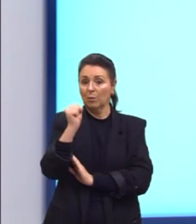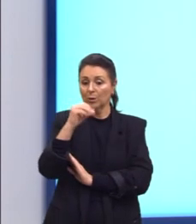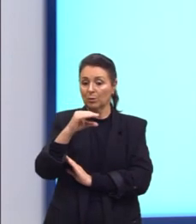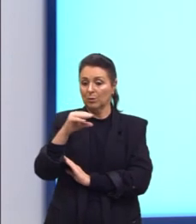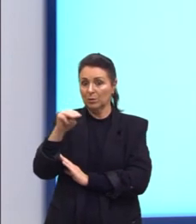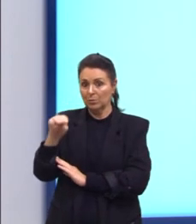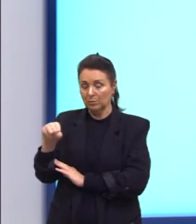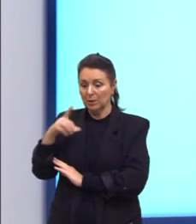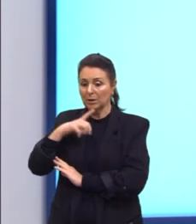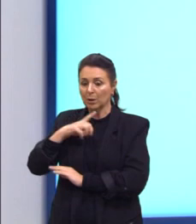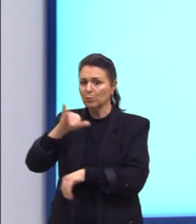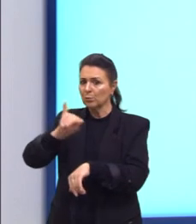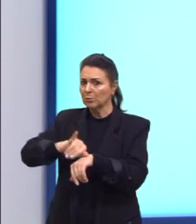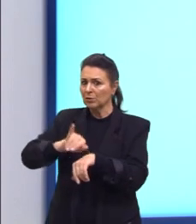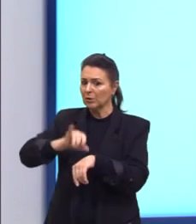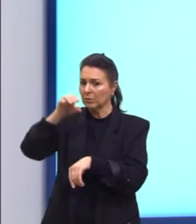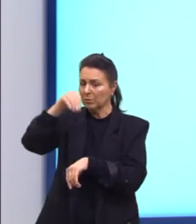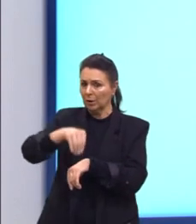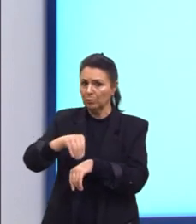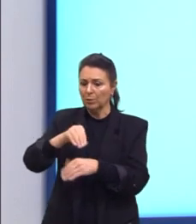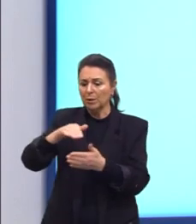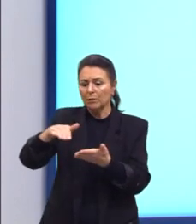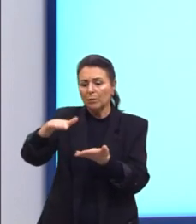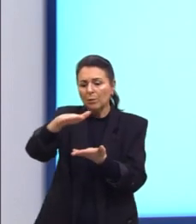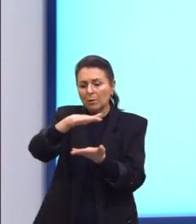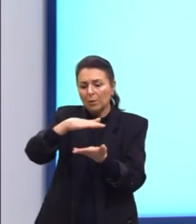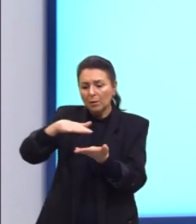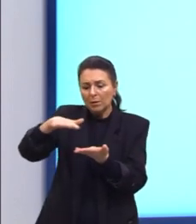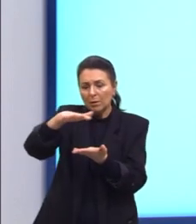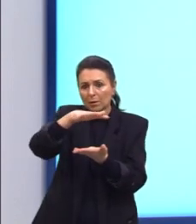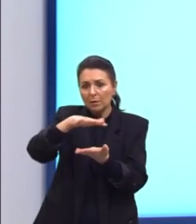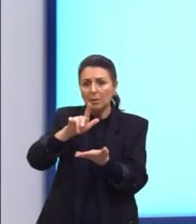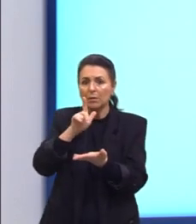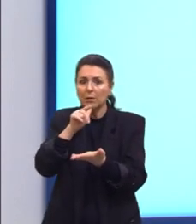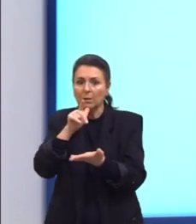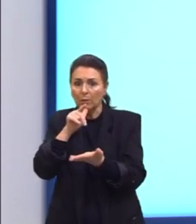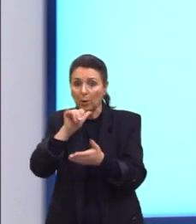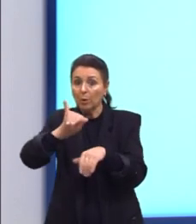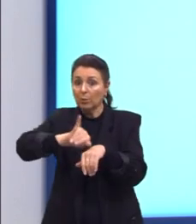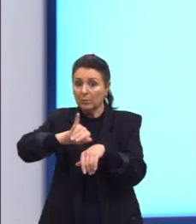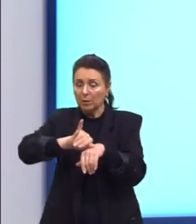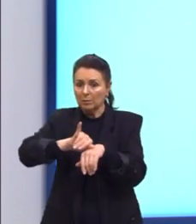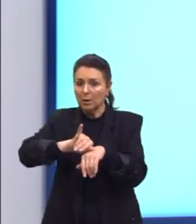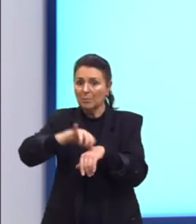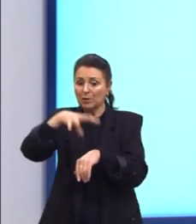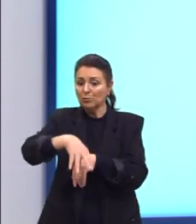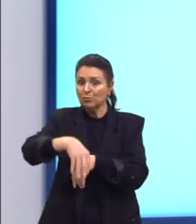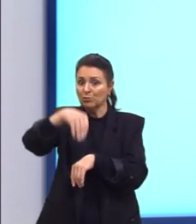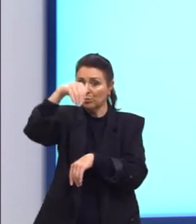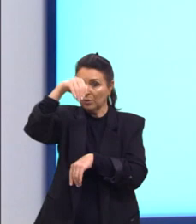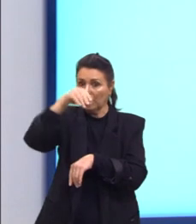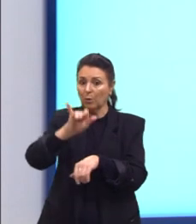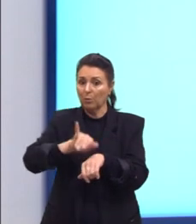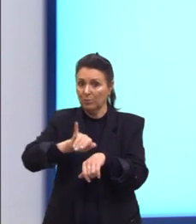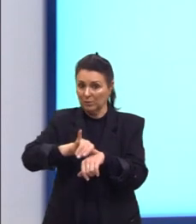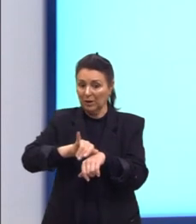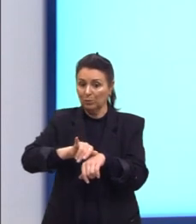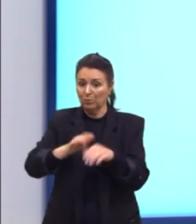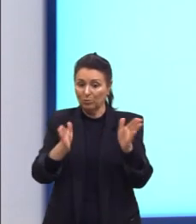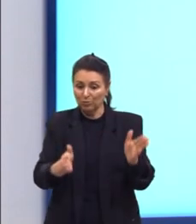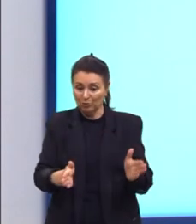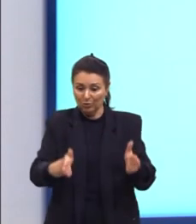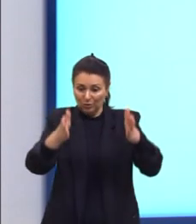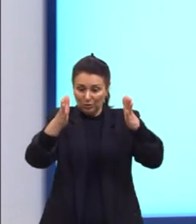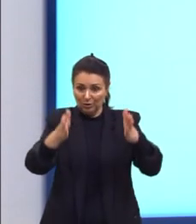Esse objeto ficou, então, flutuando na superfície da água. Para retirar o objeto de dentro do recipiente,